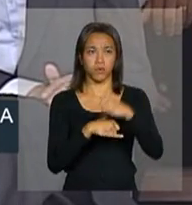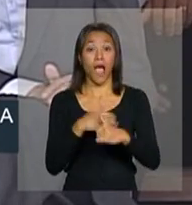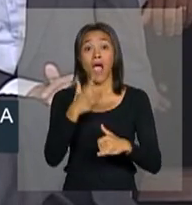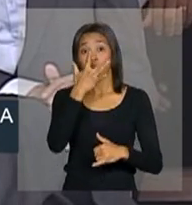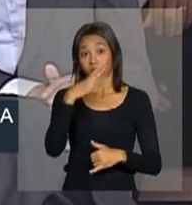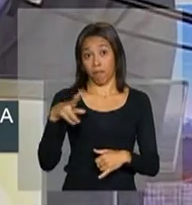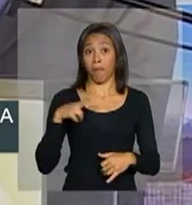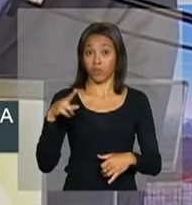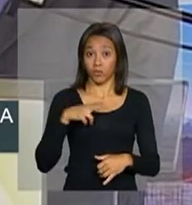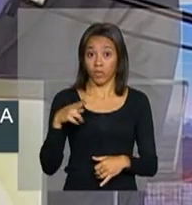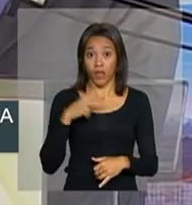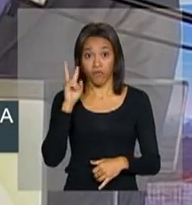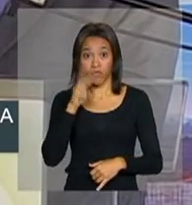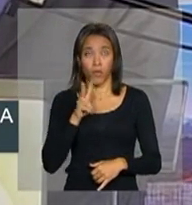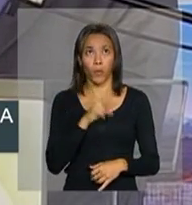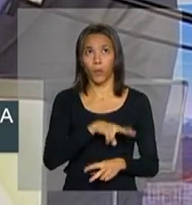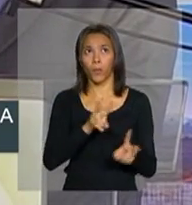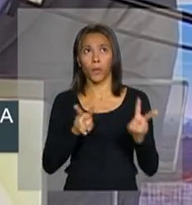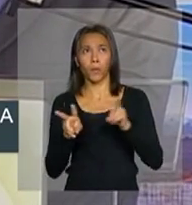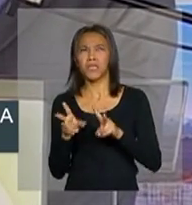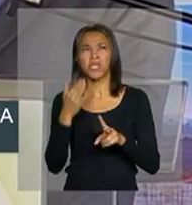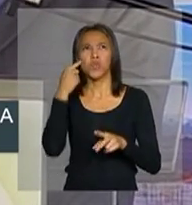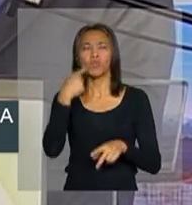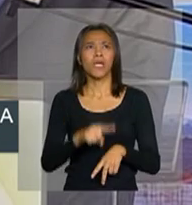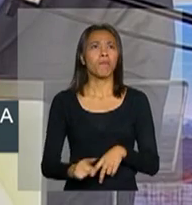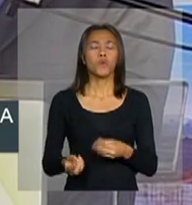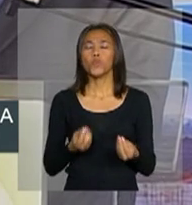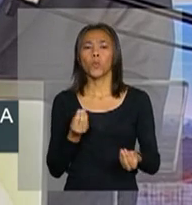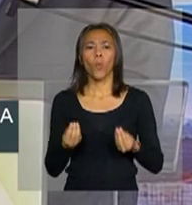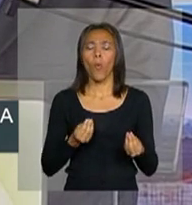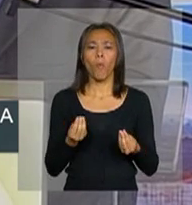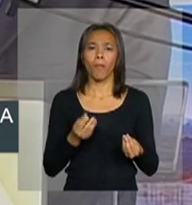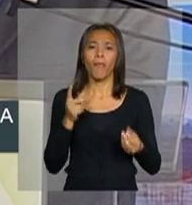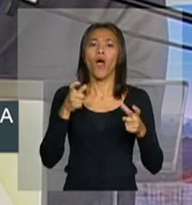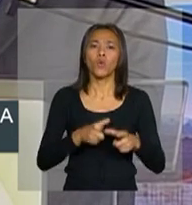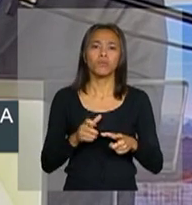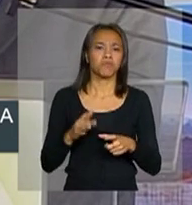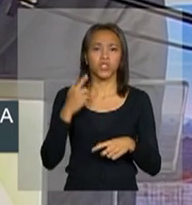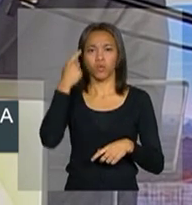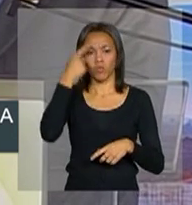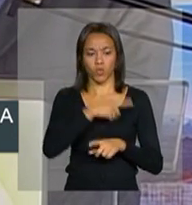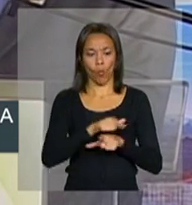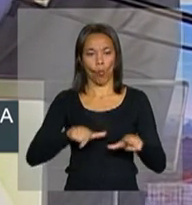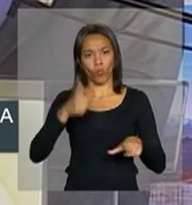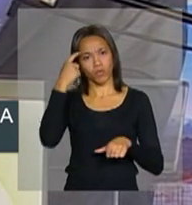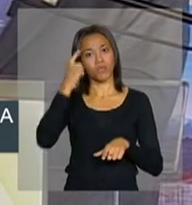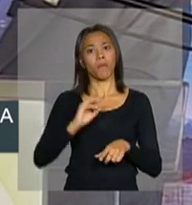daquele ponto para onde ninguém jamais ficou sabendo.